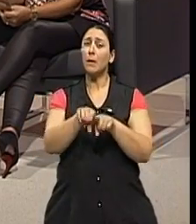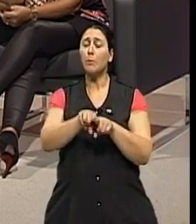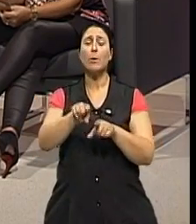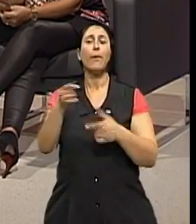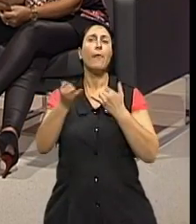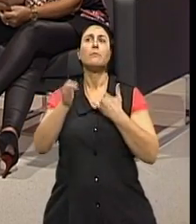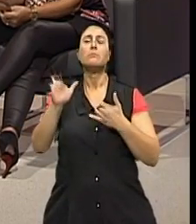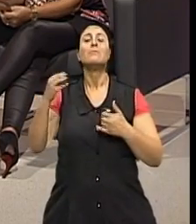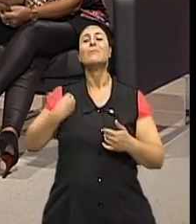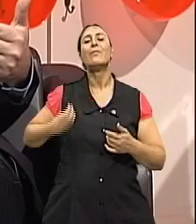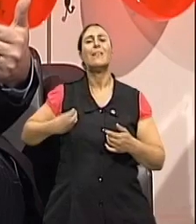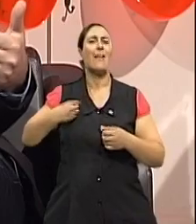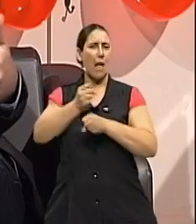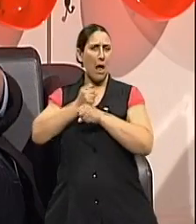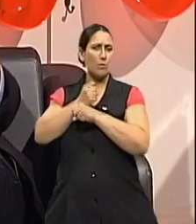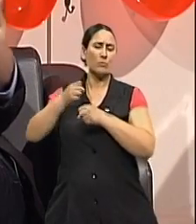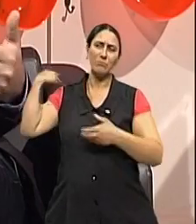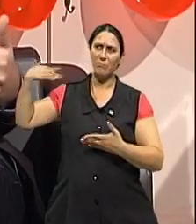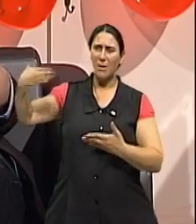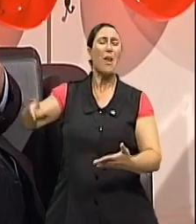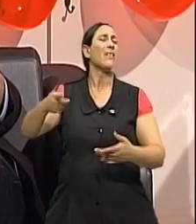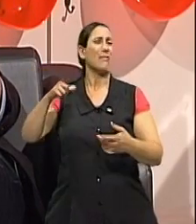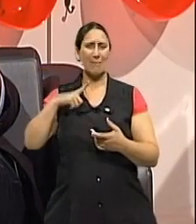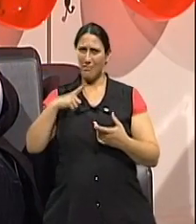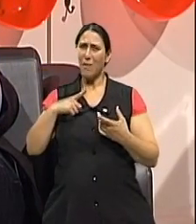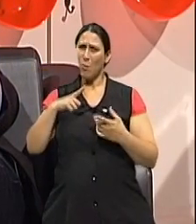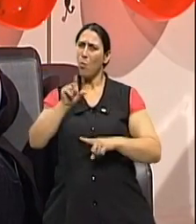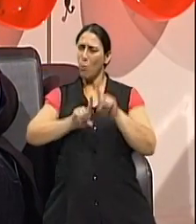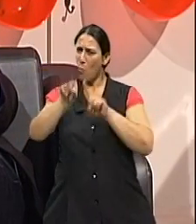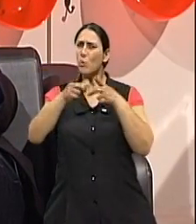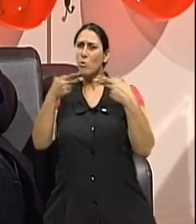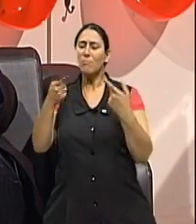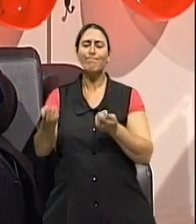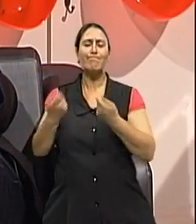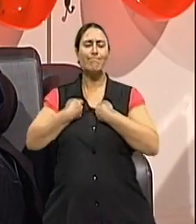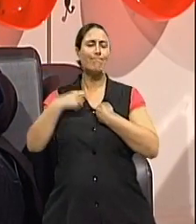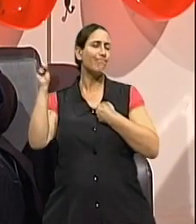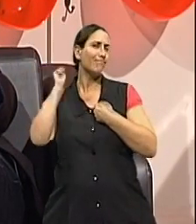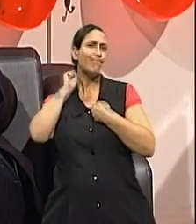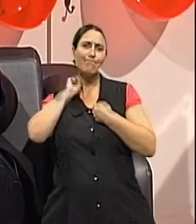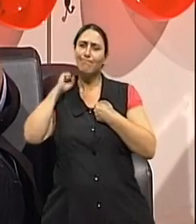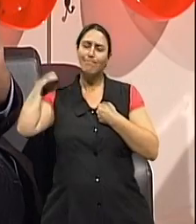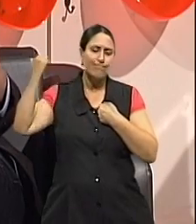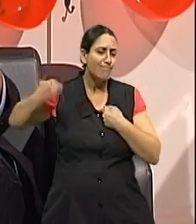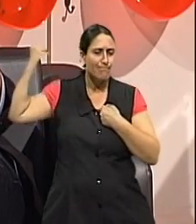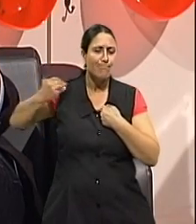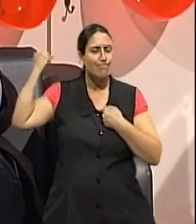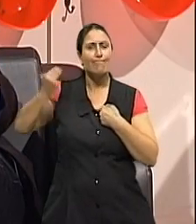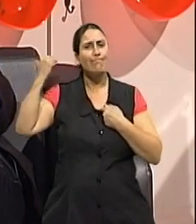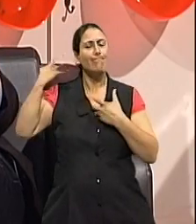que a passa durante a vida, porque existem estressores que realmente eles são estressores que, de fato,